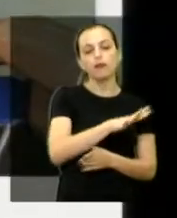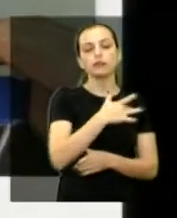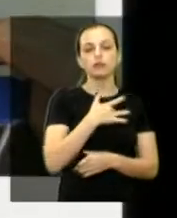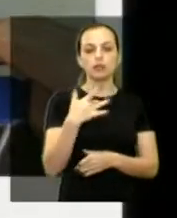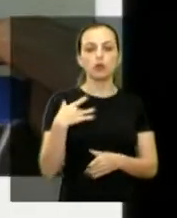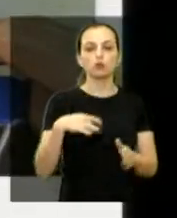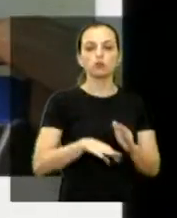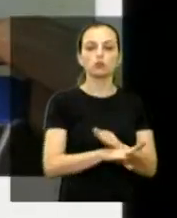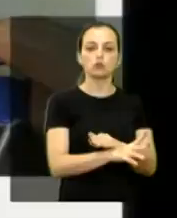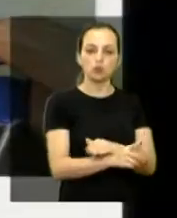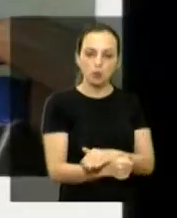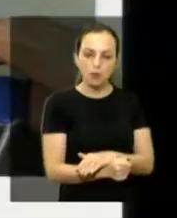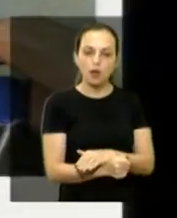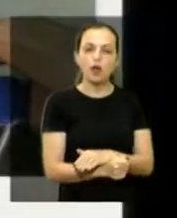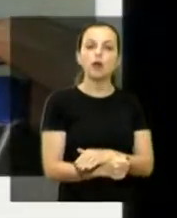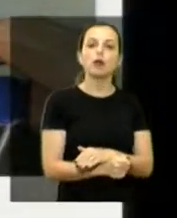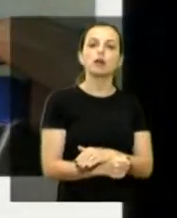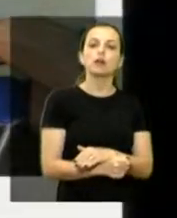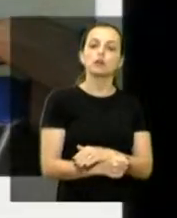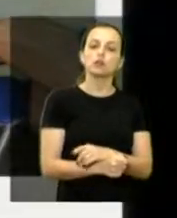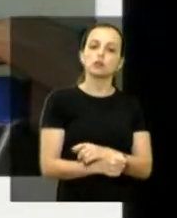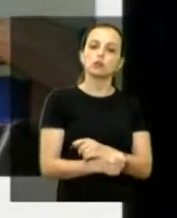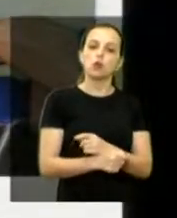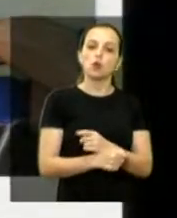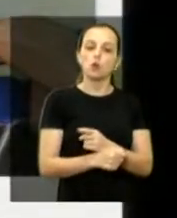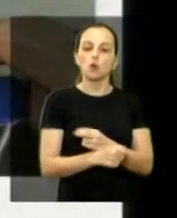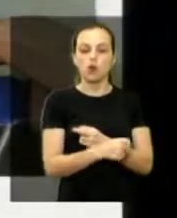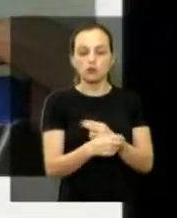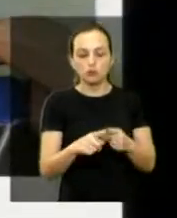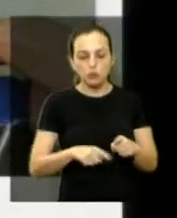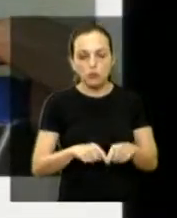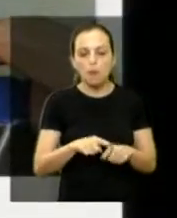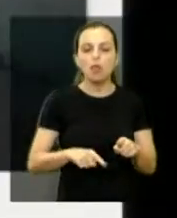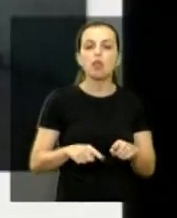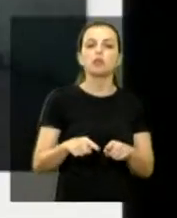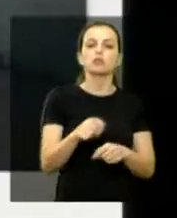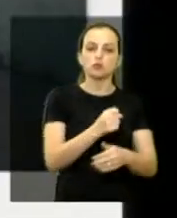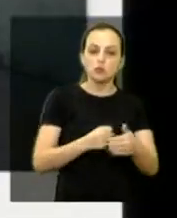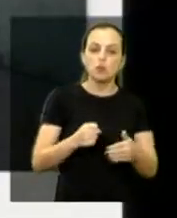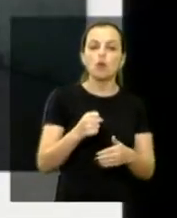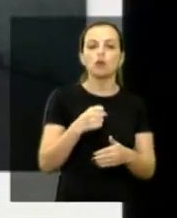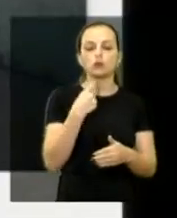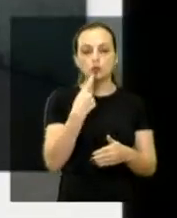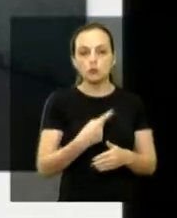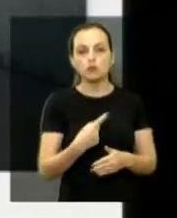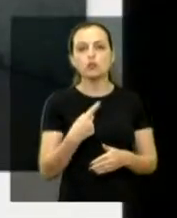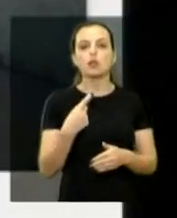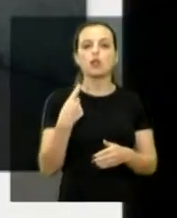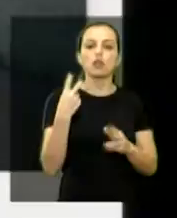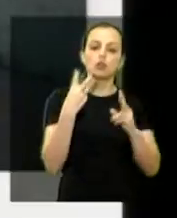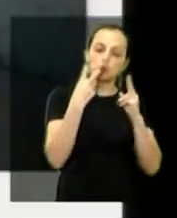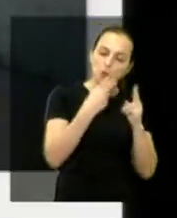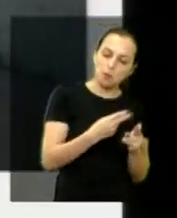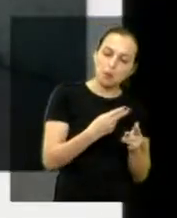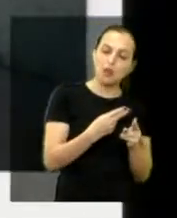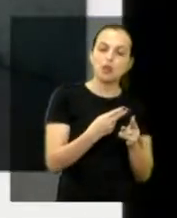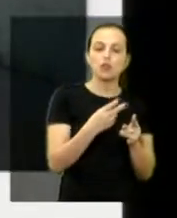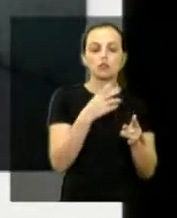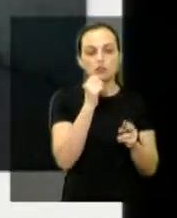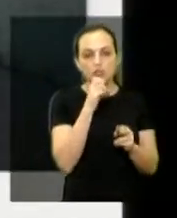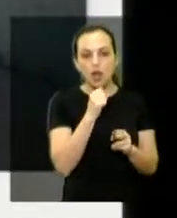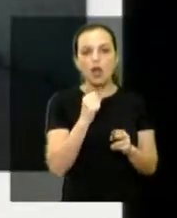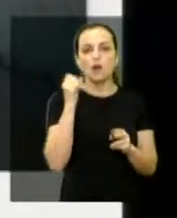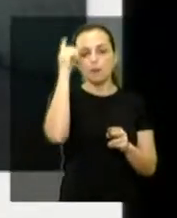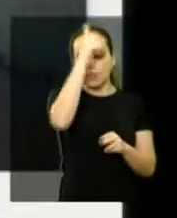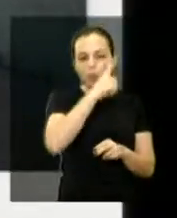roubaram, de novo, fogão, liquidificador, material, dormiram lá dentro, acho que passaram o final de semana lá dentro,